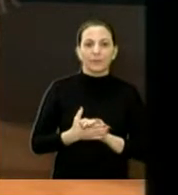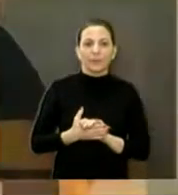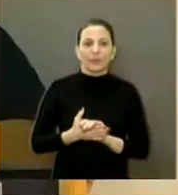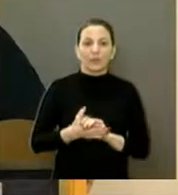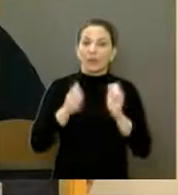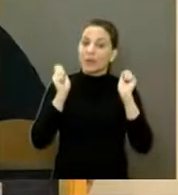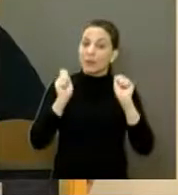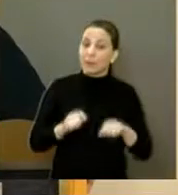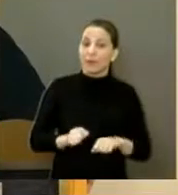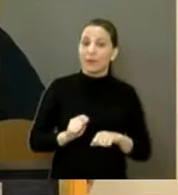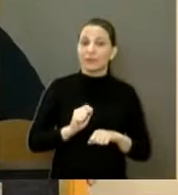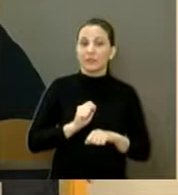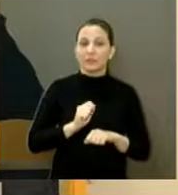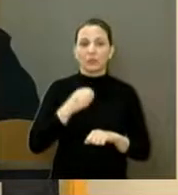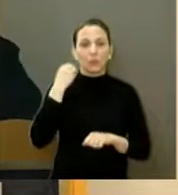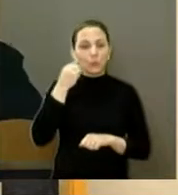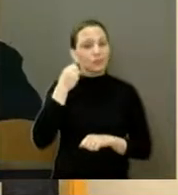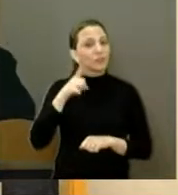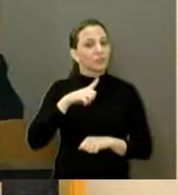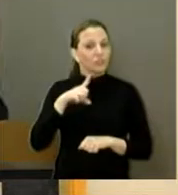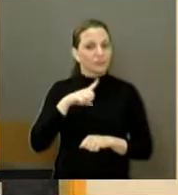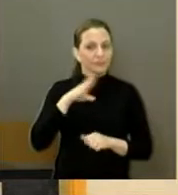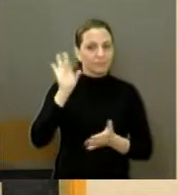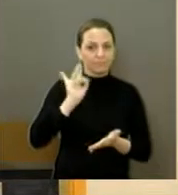é capaz quando você dá a oportunidade.